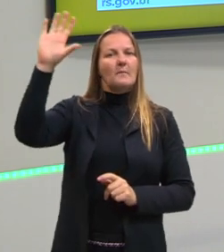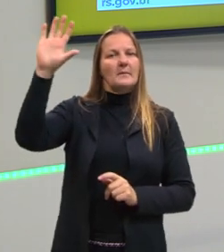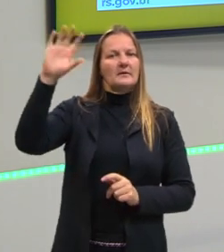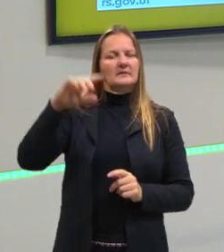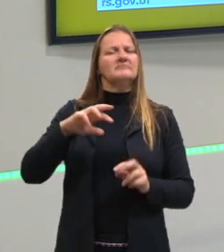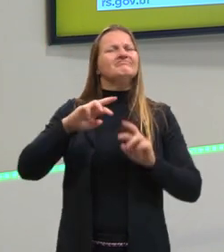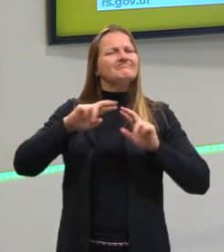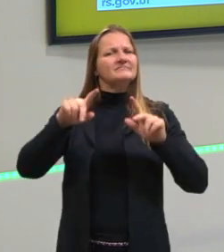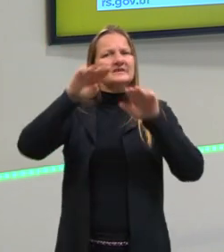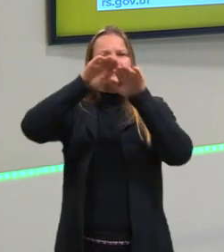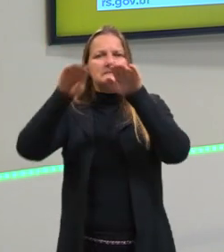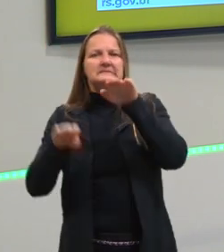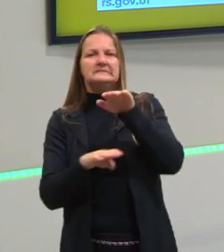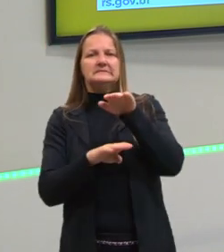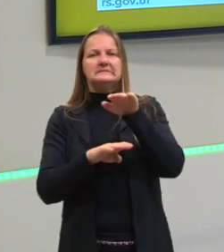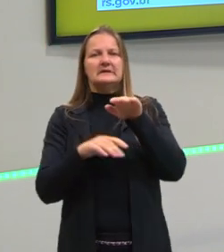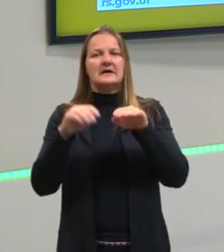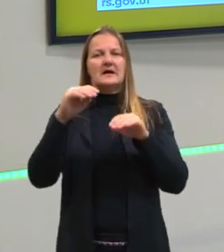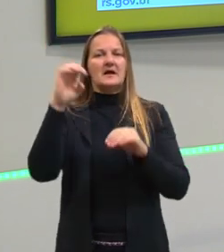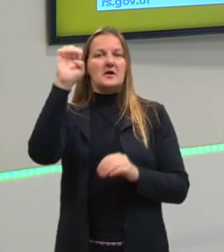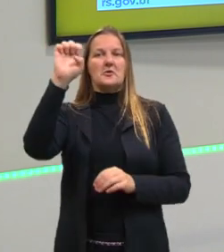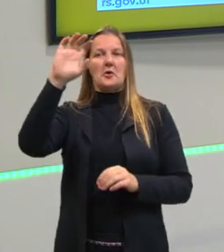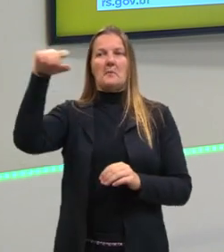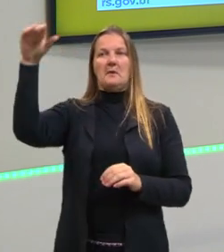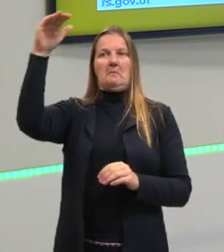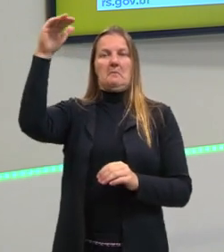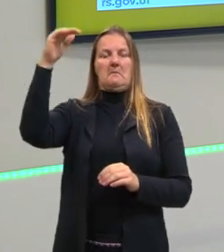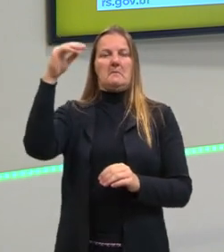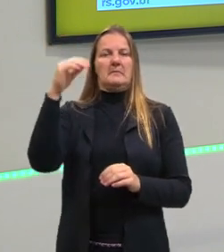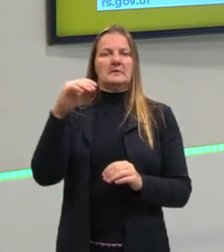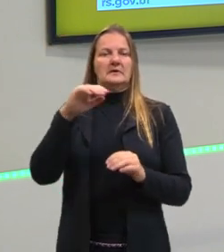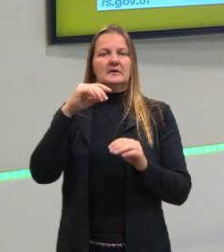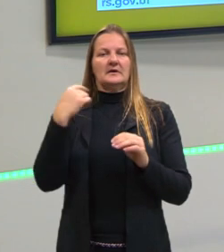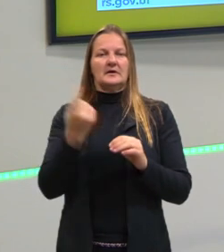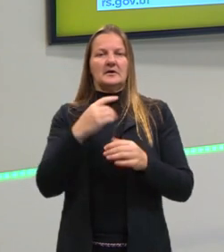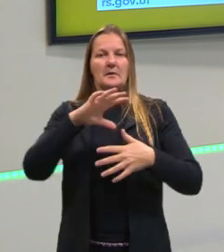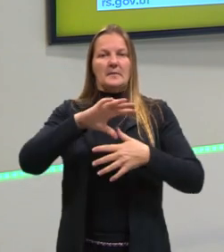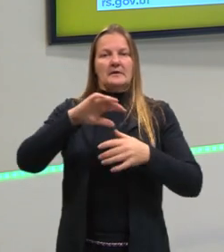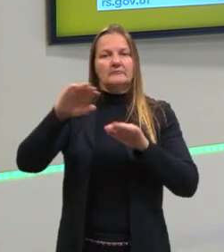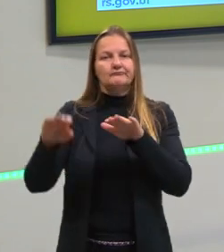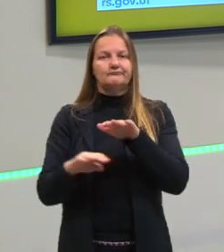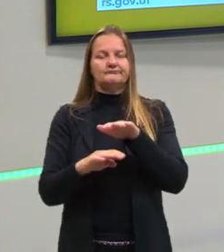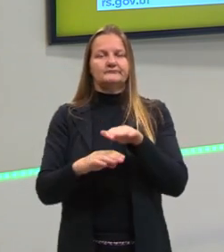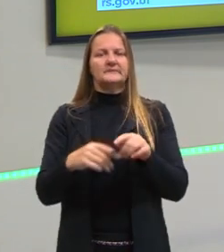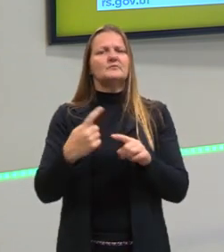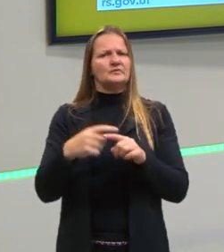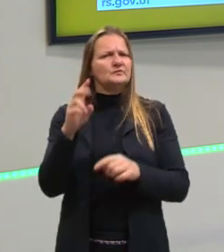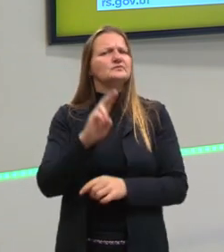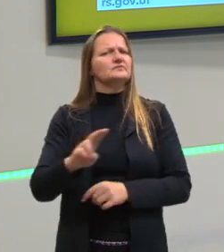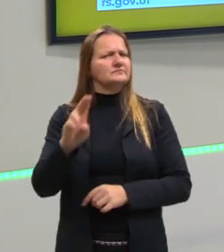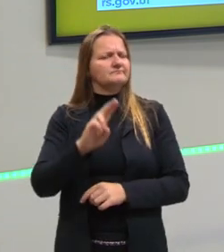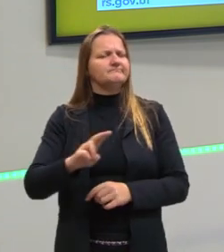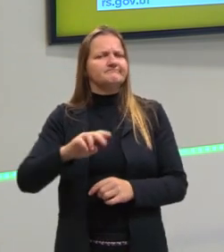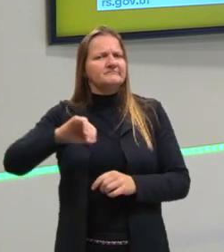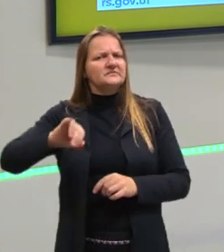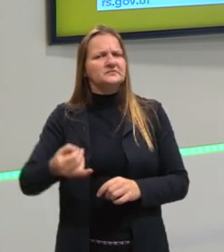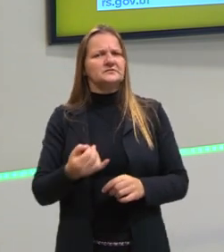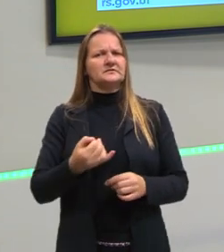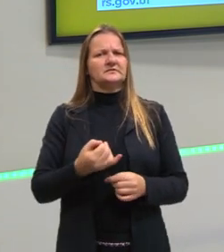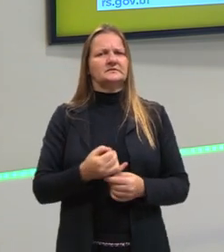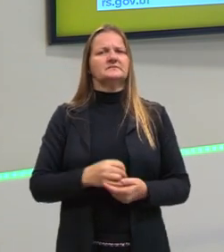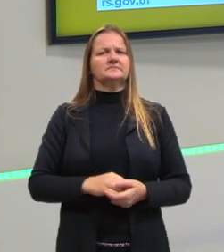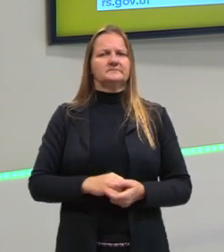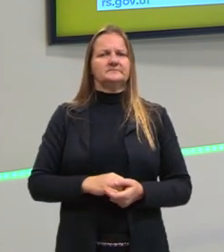não subjugar que eles seriam menos inteligentes ou algo nesse sentido. Então, isso foi muito usado aqui no século XIX e XX para